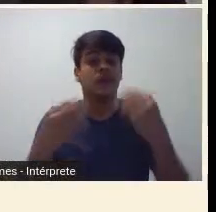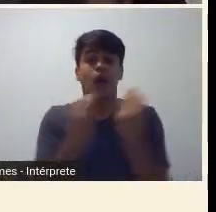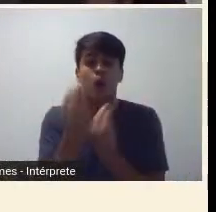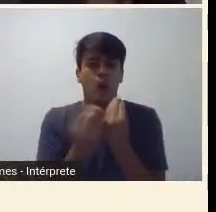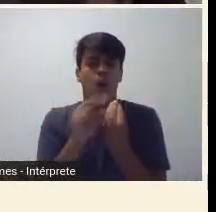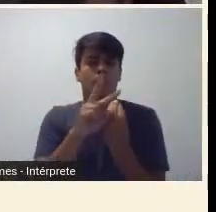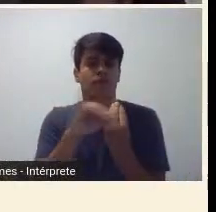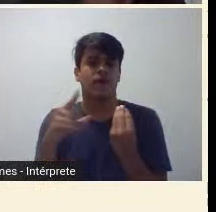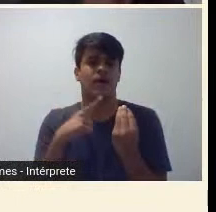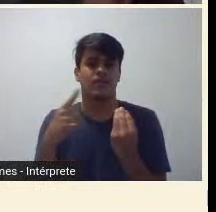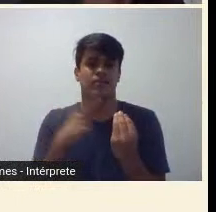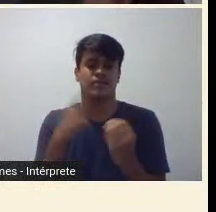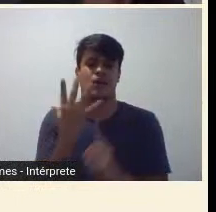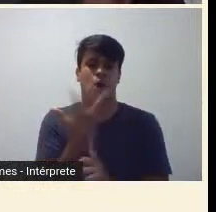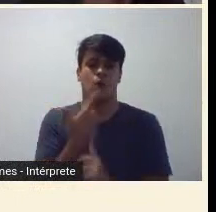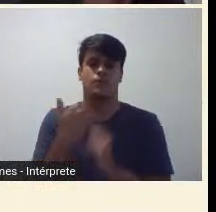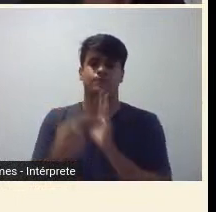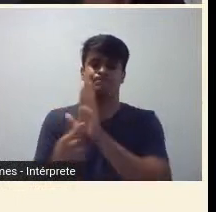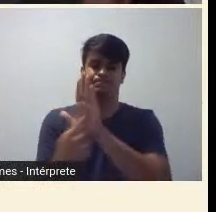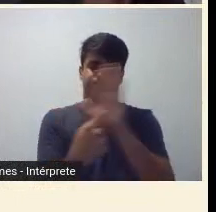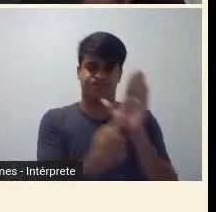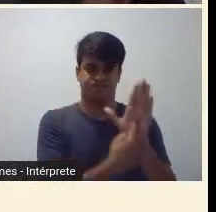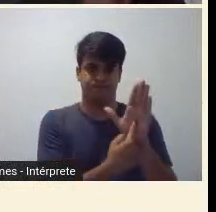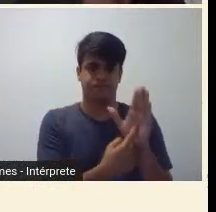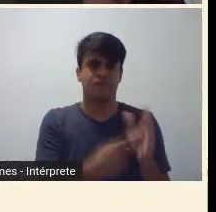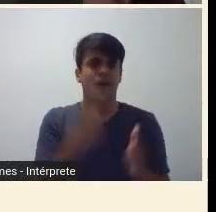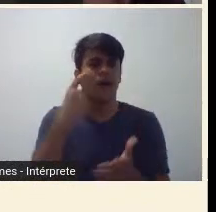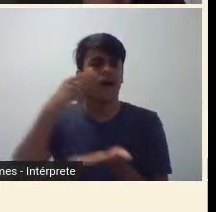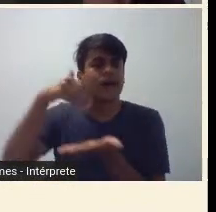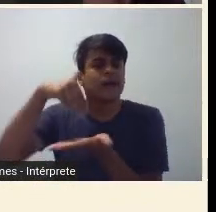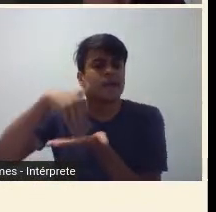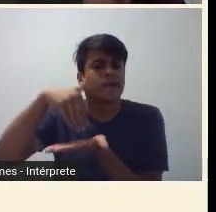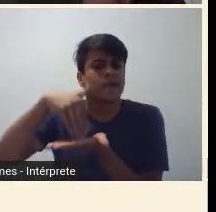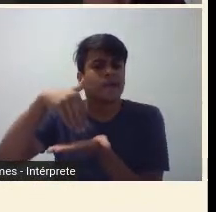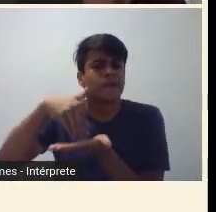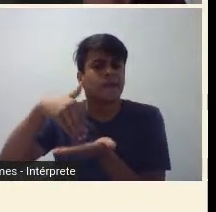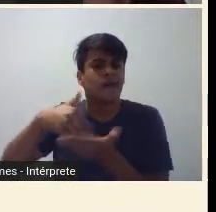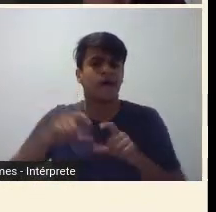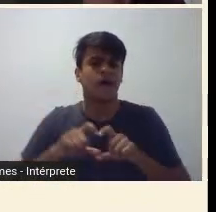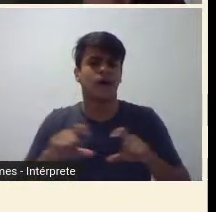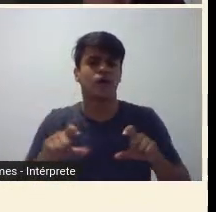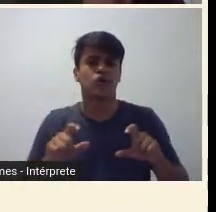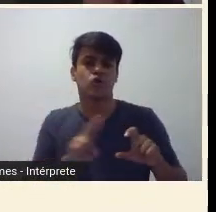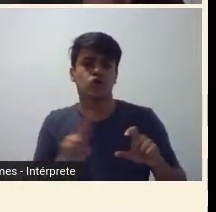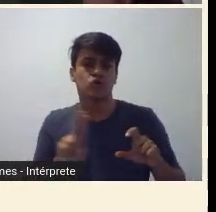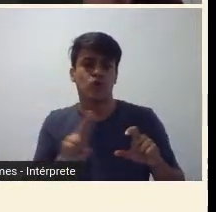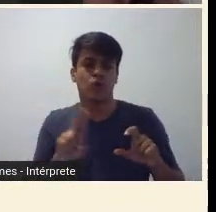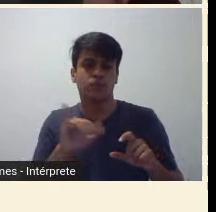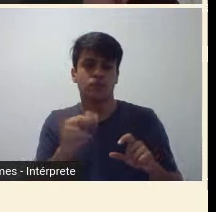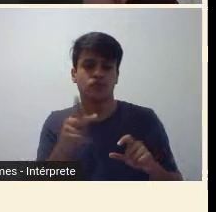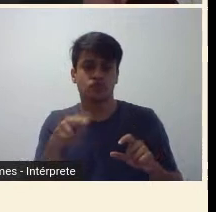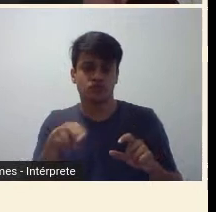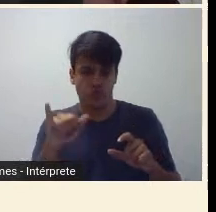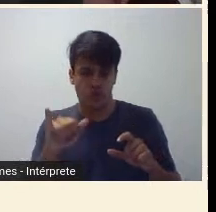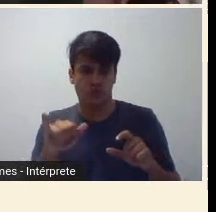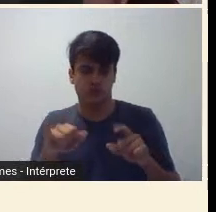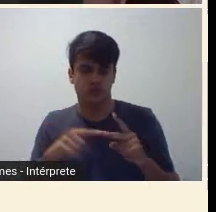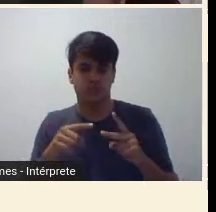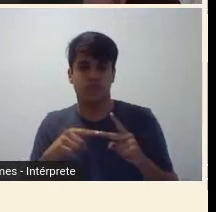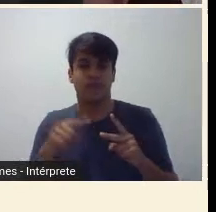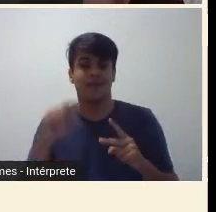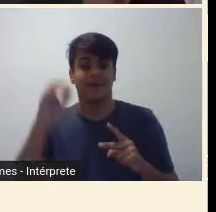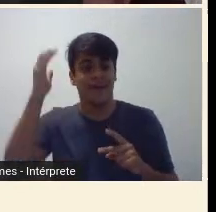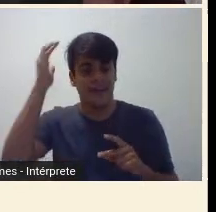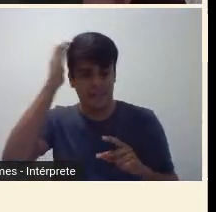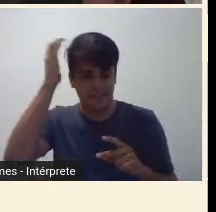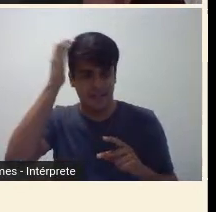Eu queria que vocês olhassem a parte de baixo, a gente tem ali o nome do John e da Regina Graz, a Anitta, com espaço grande,